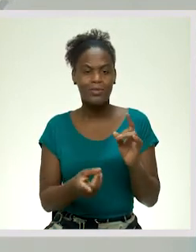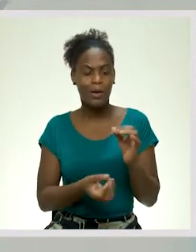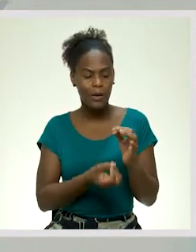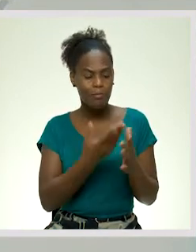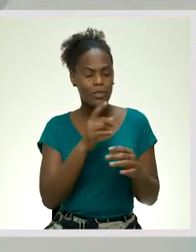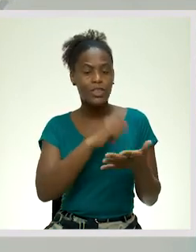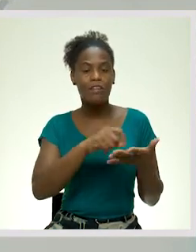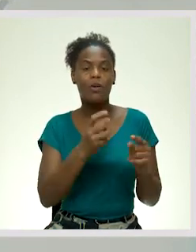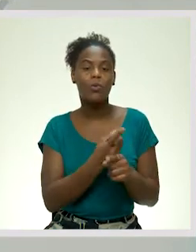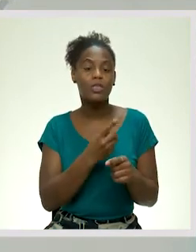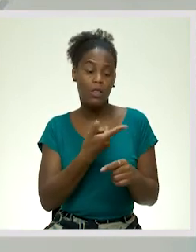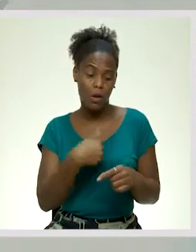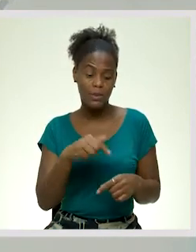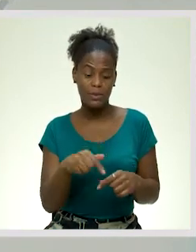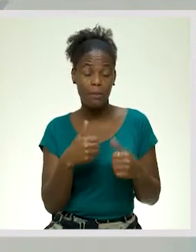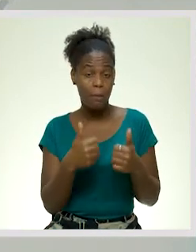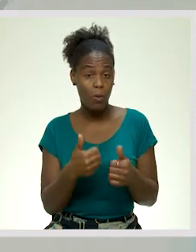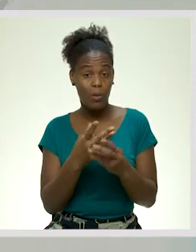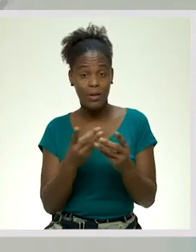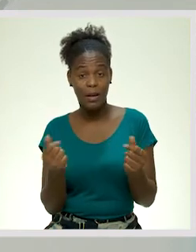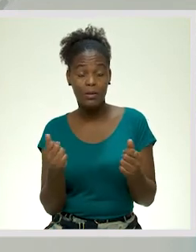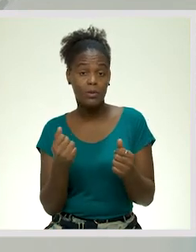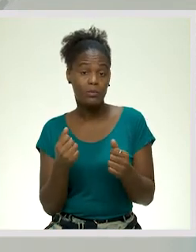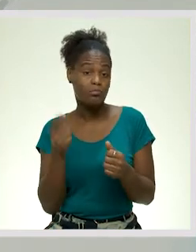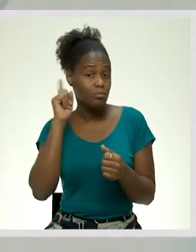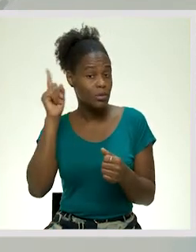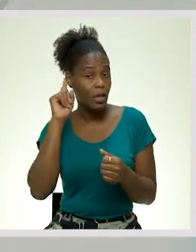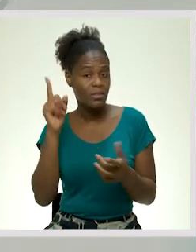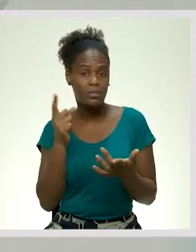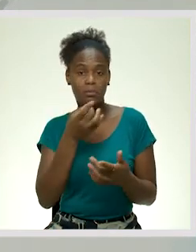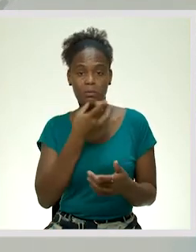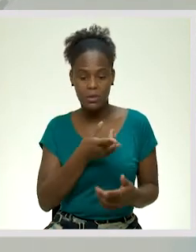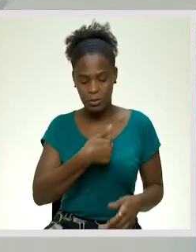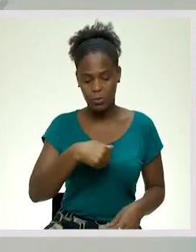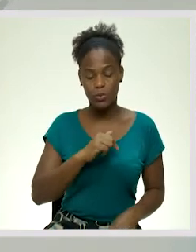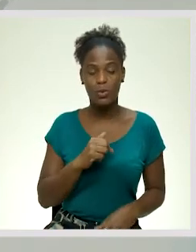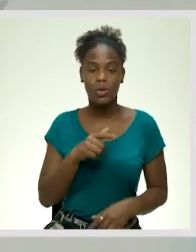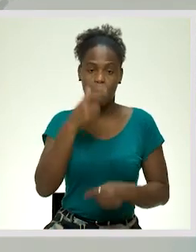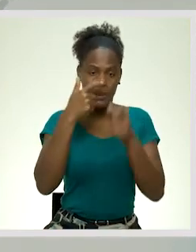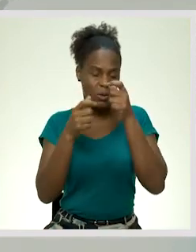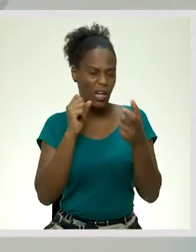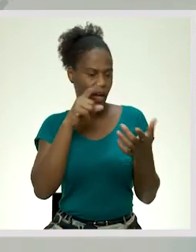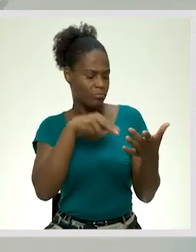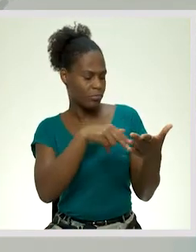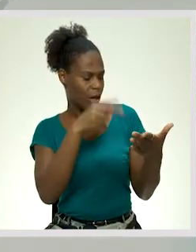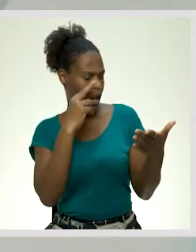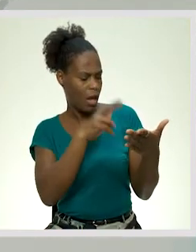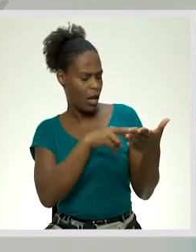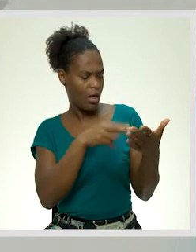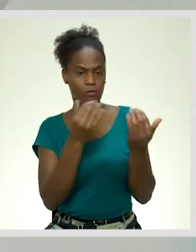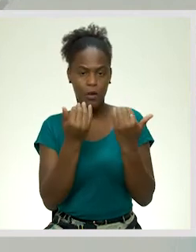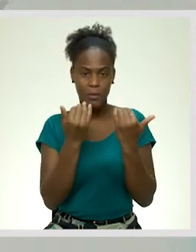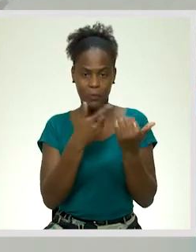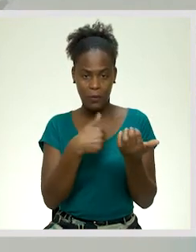as nossas qualidades, as nossas qualificações importantes, que permita, digamos assim, a pessoa que lê a nossa